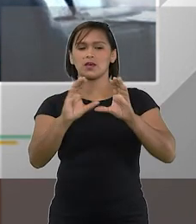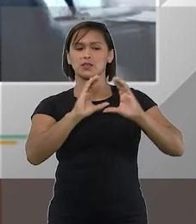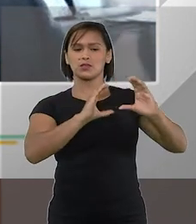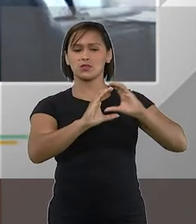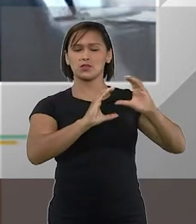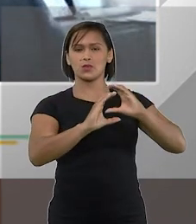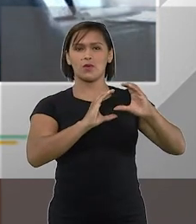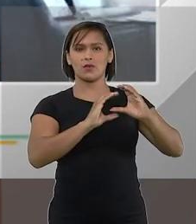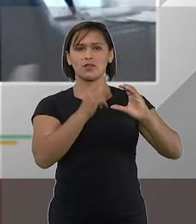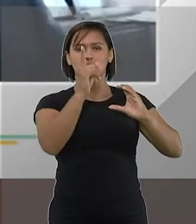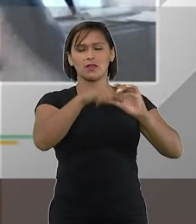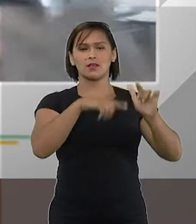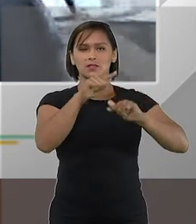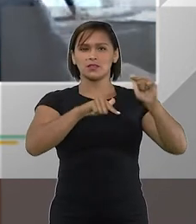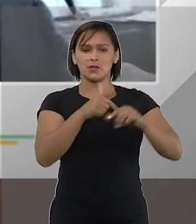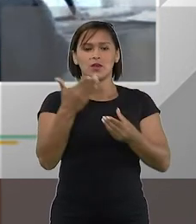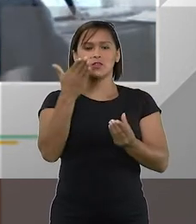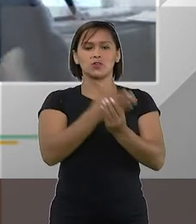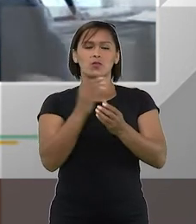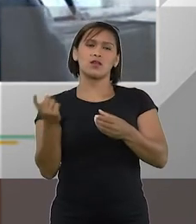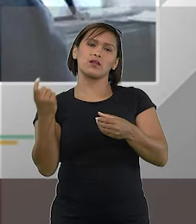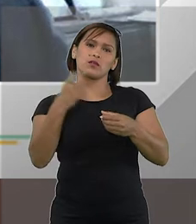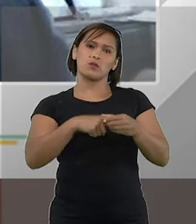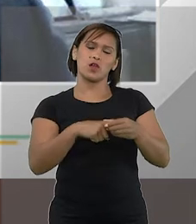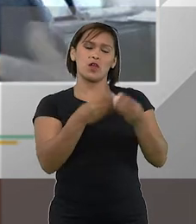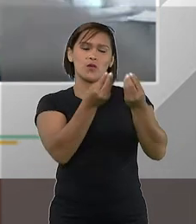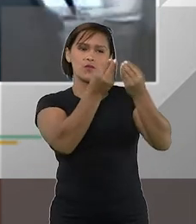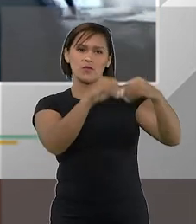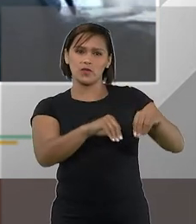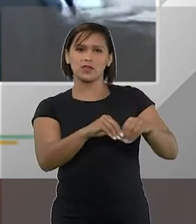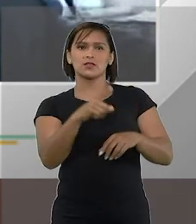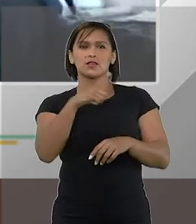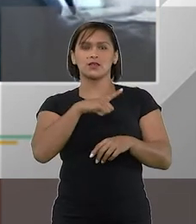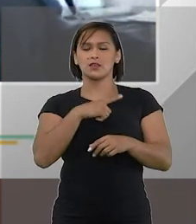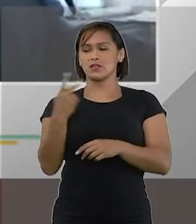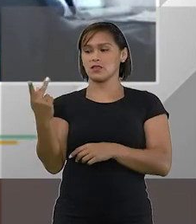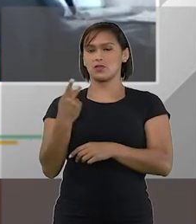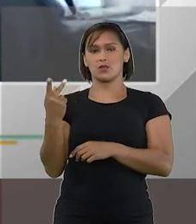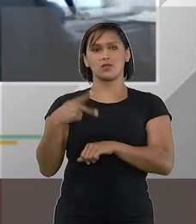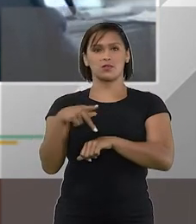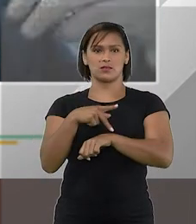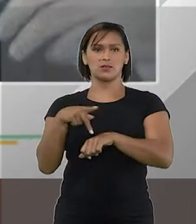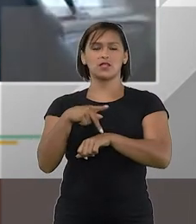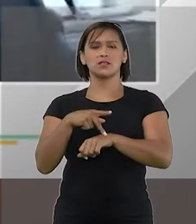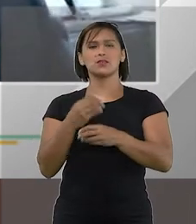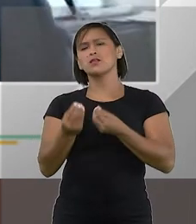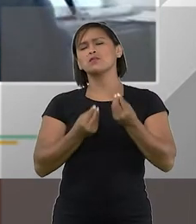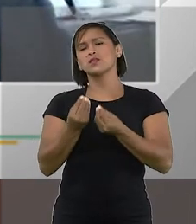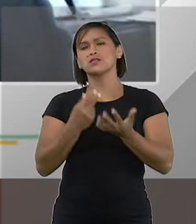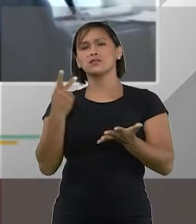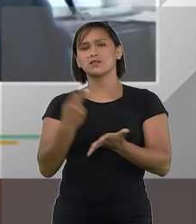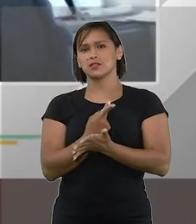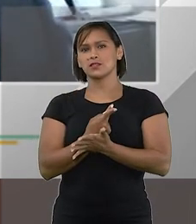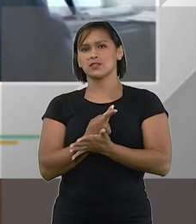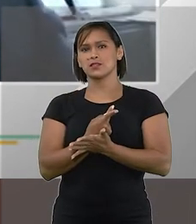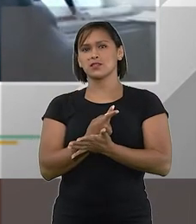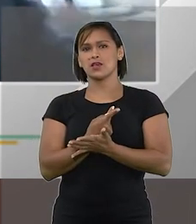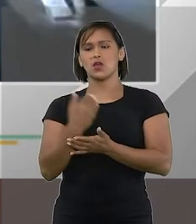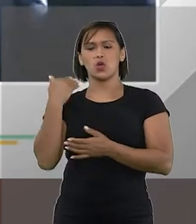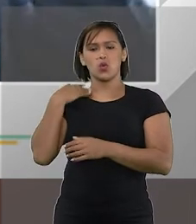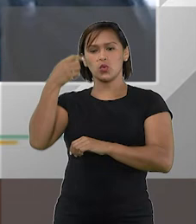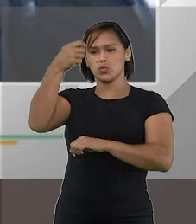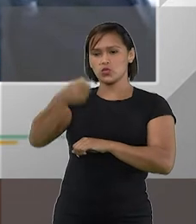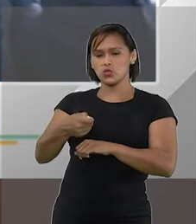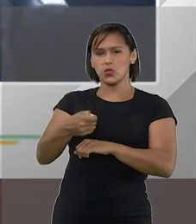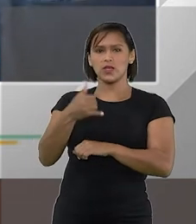coordenem os trabalhos de um processo de recuperação ou de falência que existe nos dois países mas como é que isso vai dar o juiz